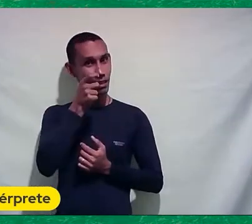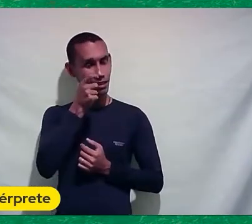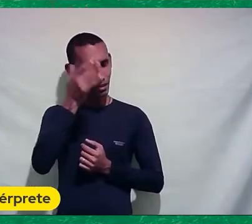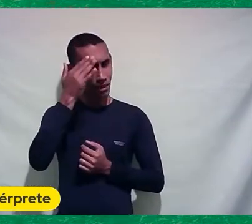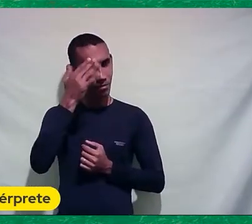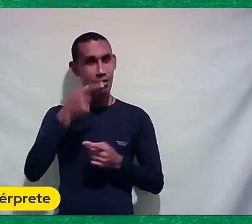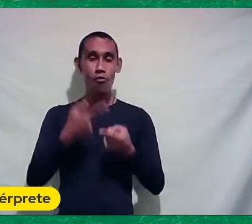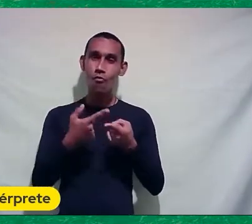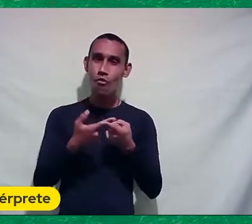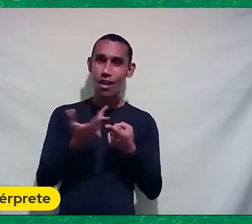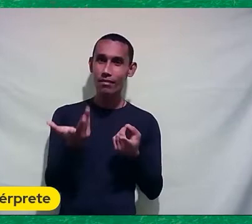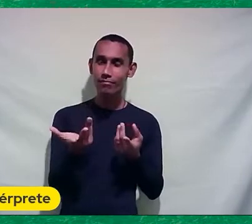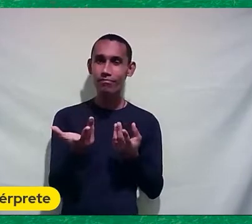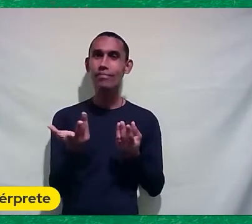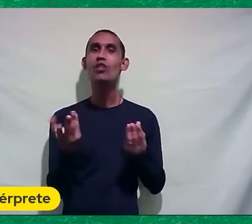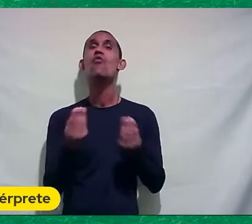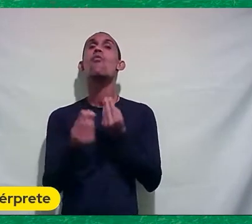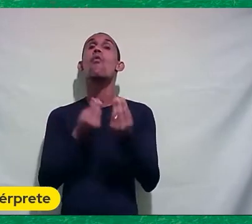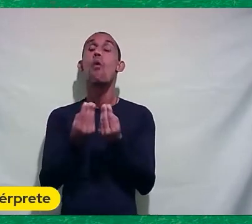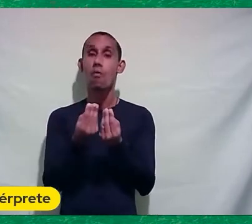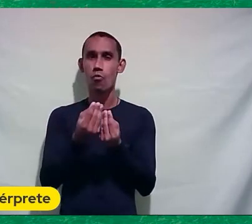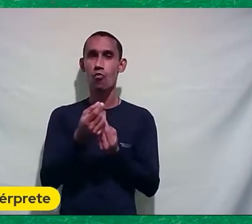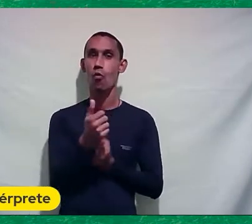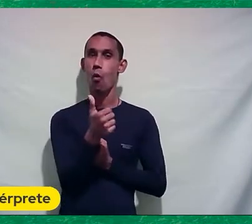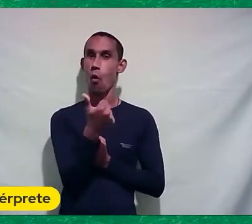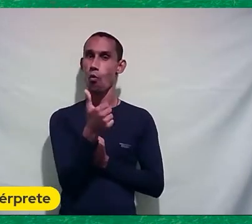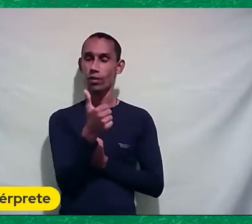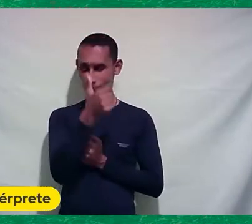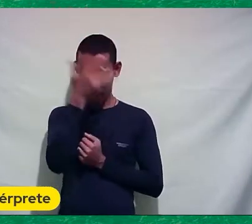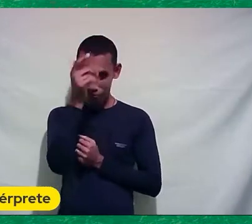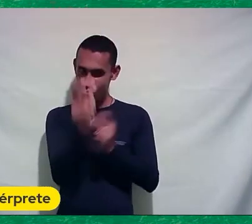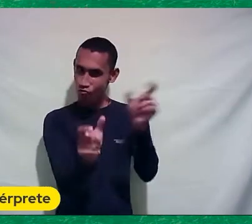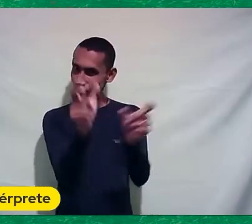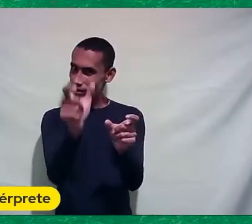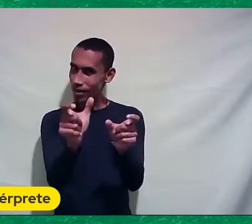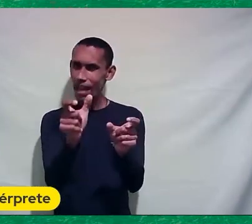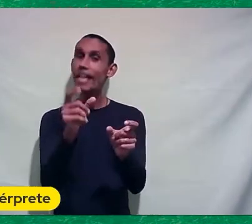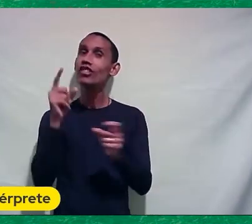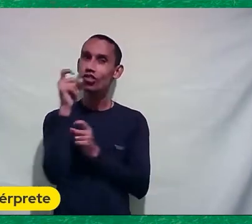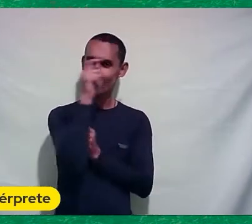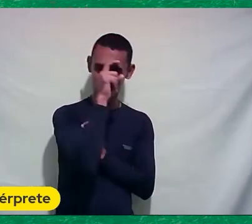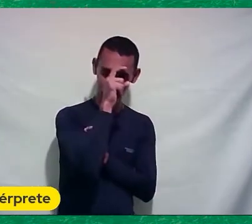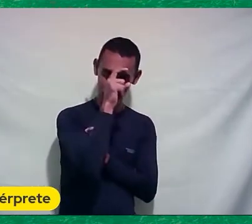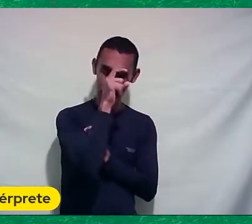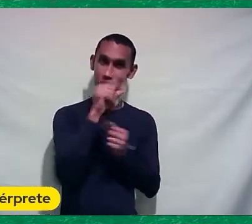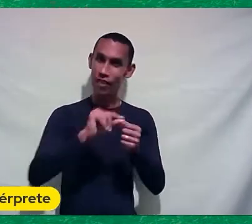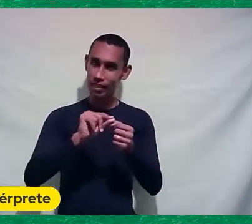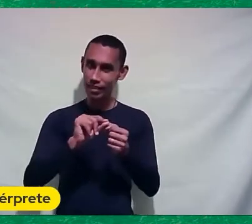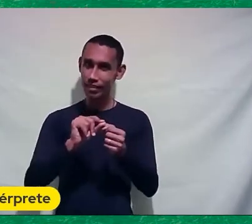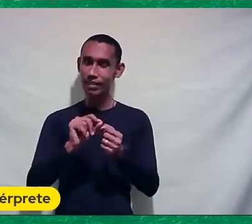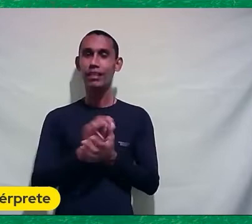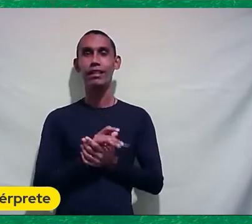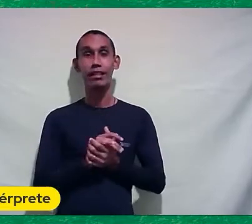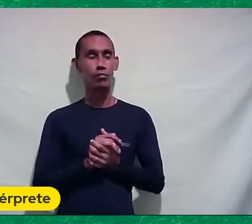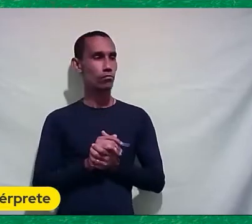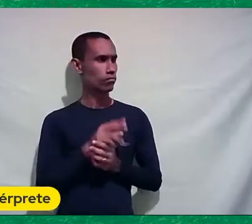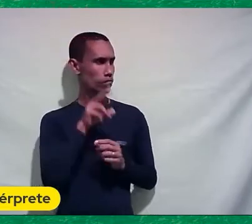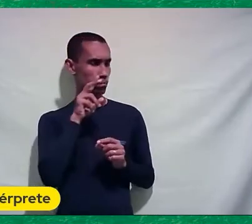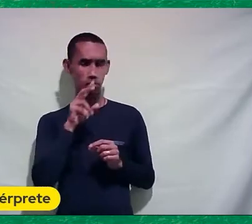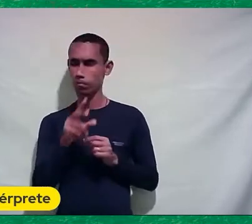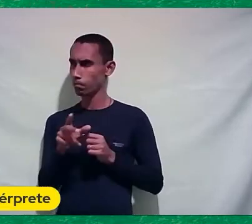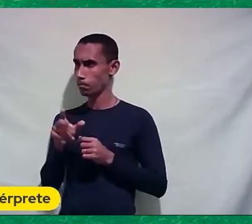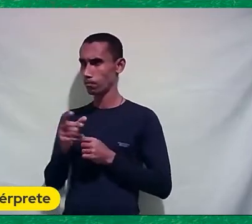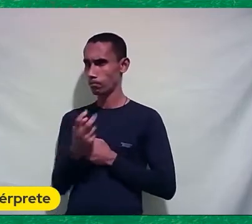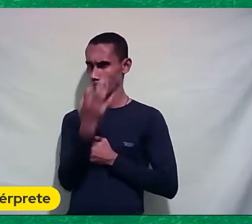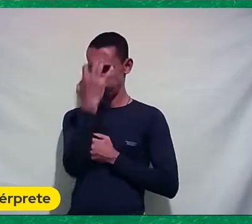Porque, como eu disse 11 pessoas de cada lado É complicado, realmente É complicado E todos aqueles olhares De vez em quando